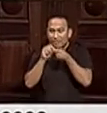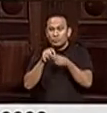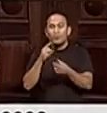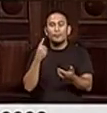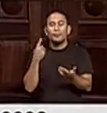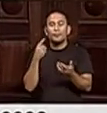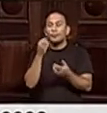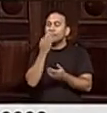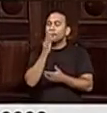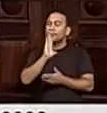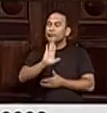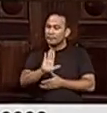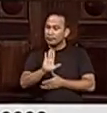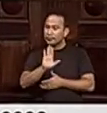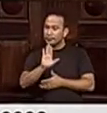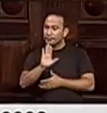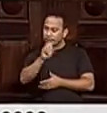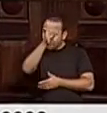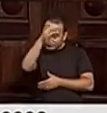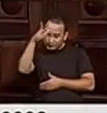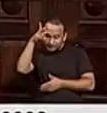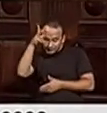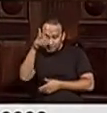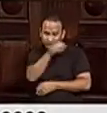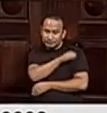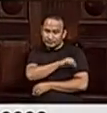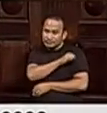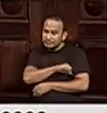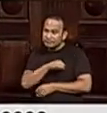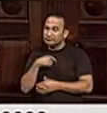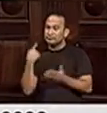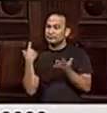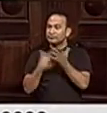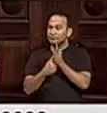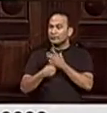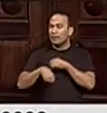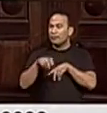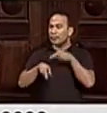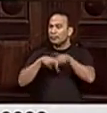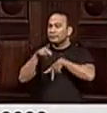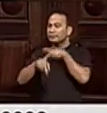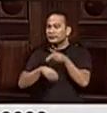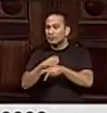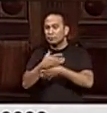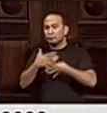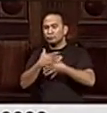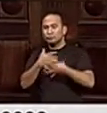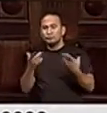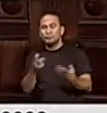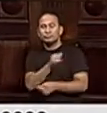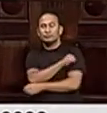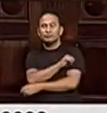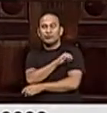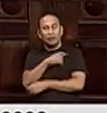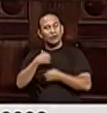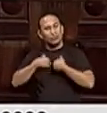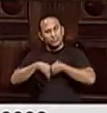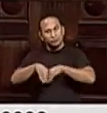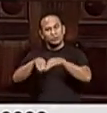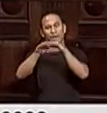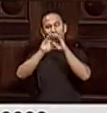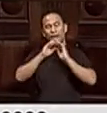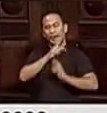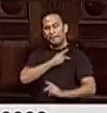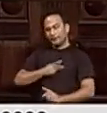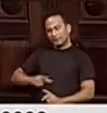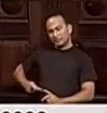O prefeito do Rio de Janeiro assumiu um compromisso com a população do Rio de Janeiro e com o servidor da CONLURB de manter na presidência da empresa